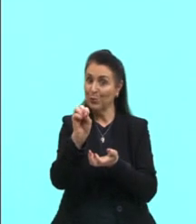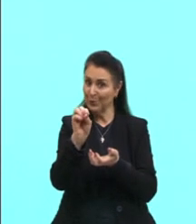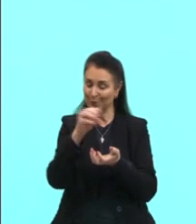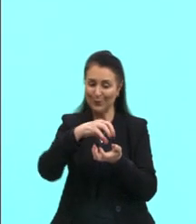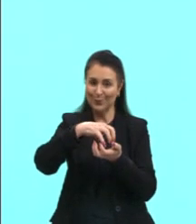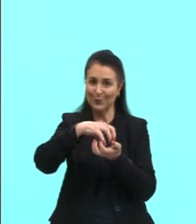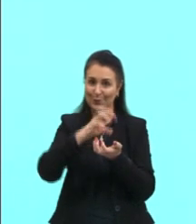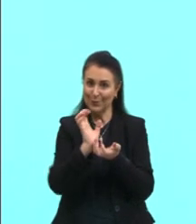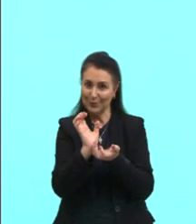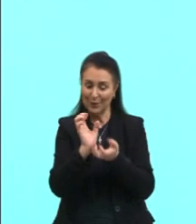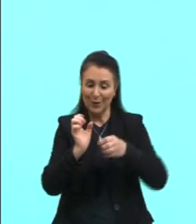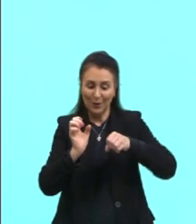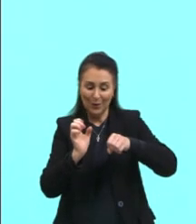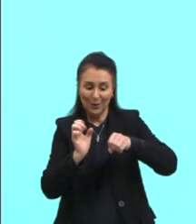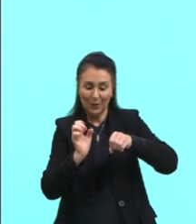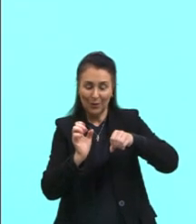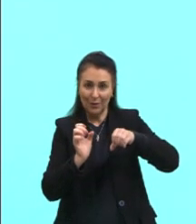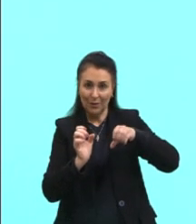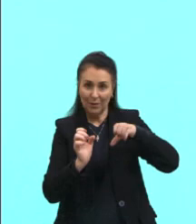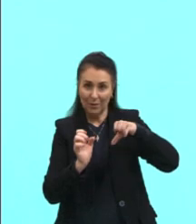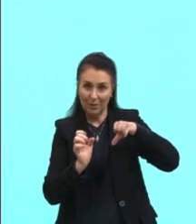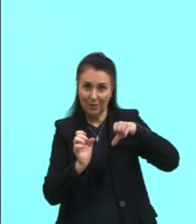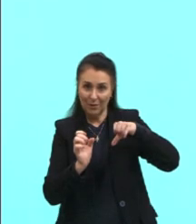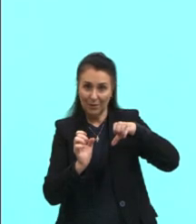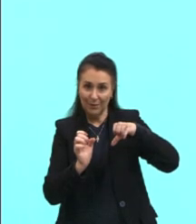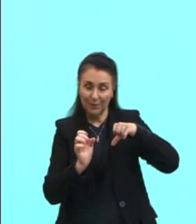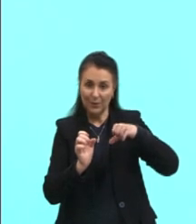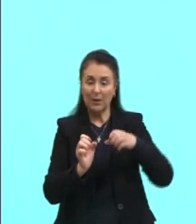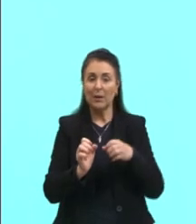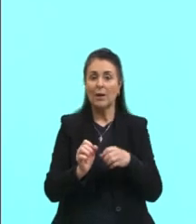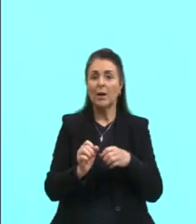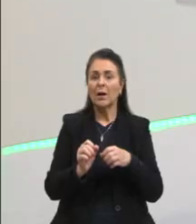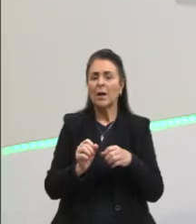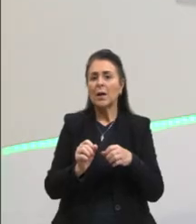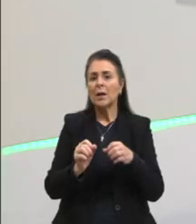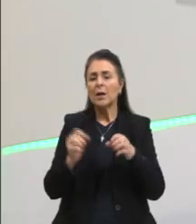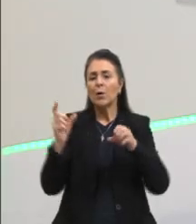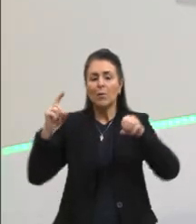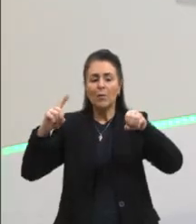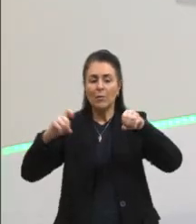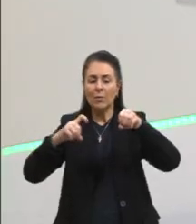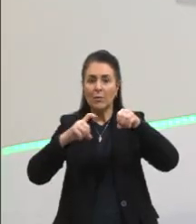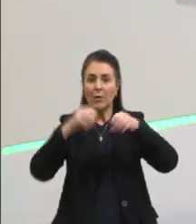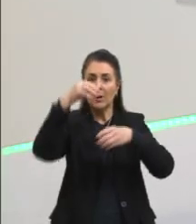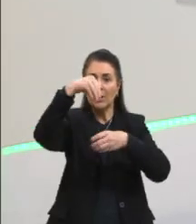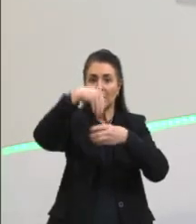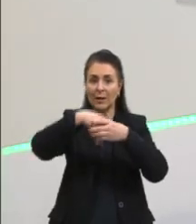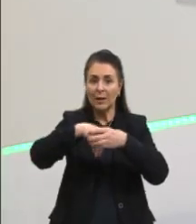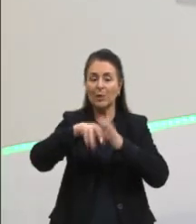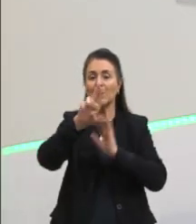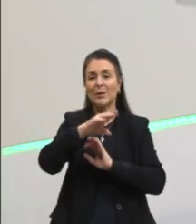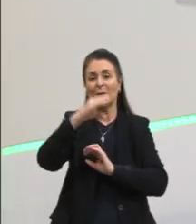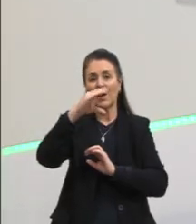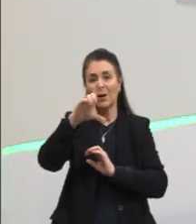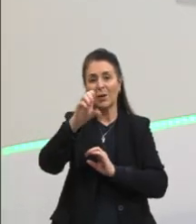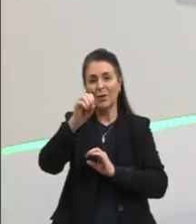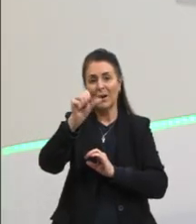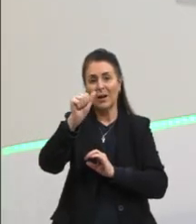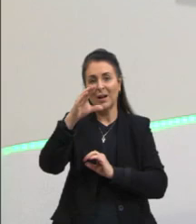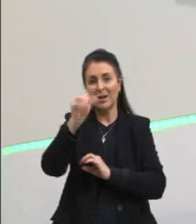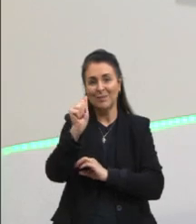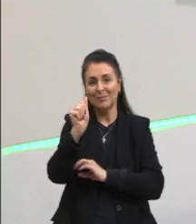o ambrião se desenvolver no ovo externamente. E a fecundação é interna através da cloaca, certo?